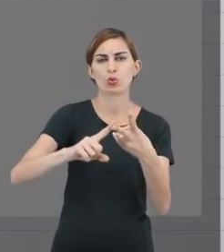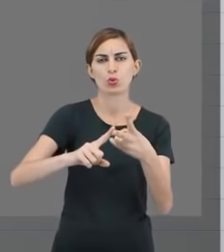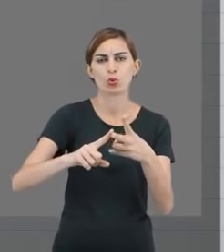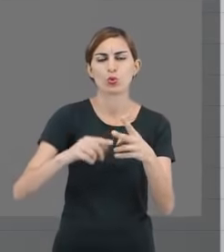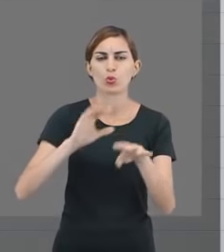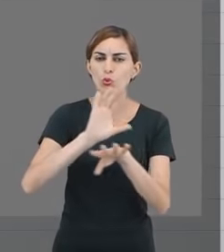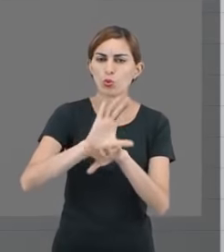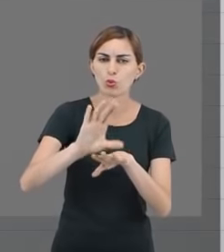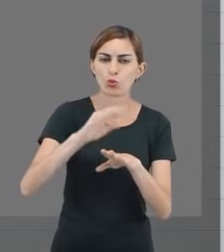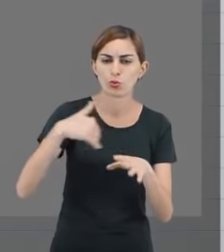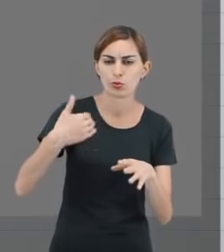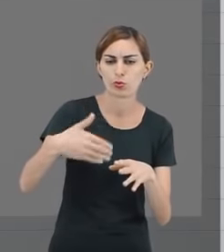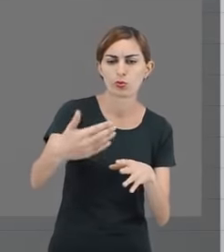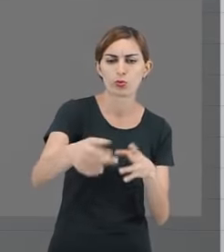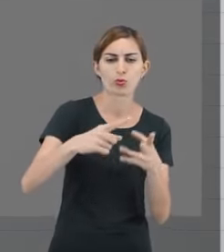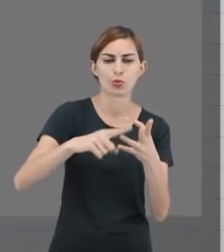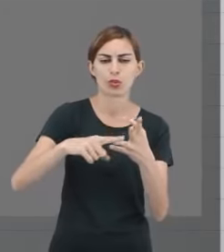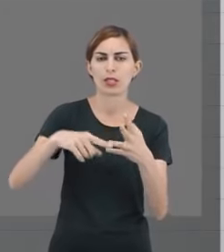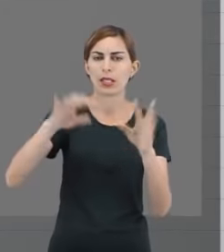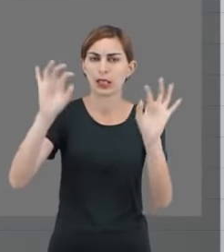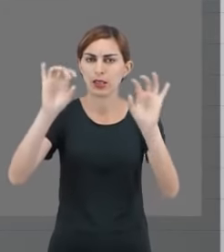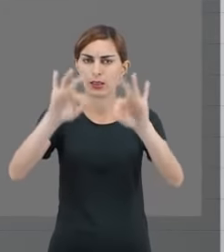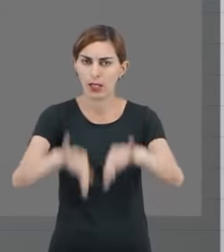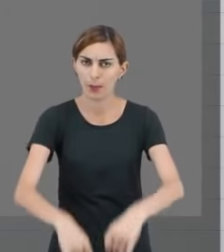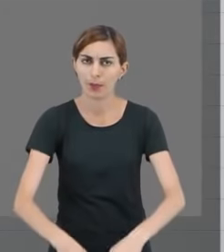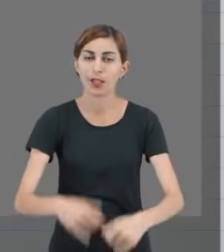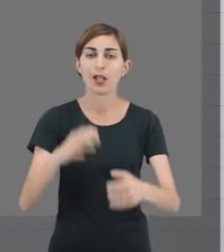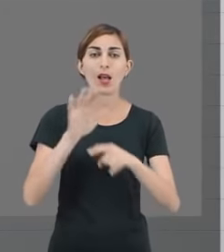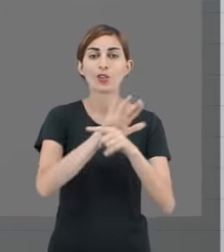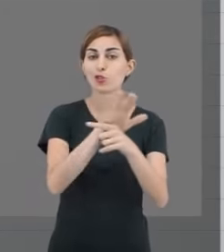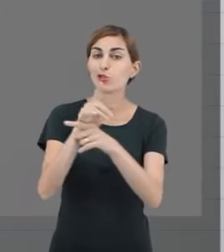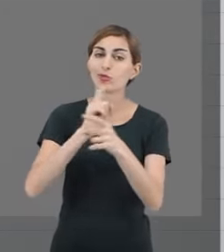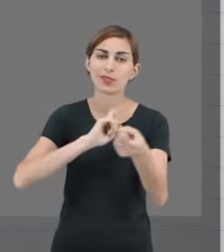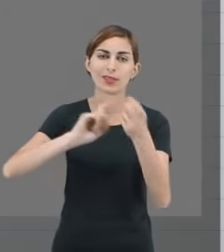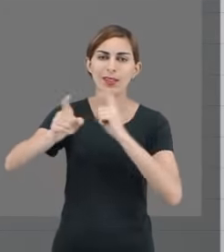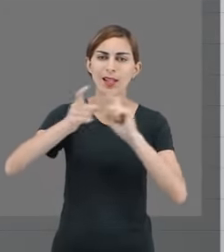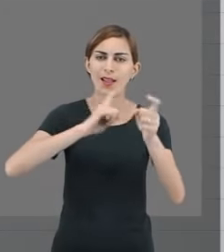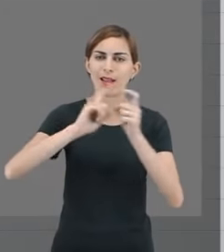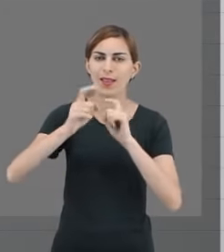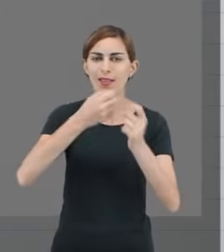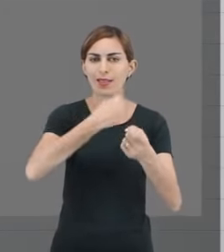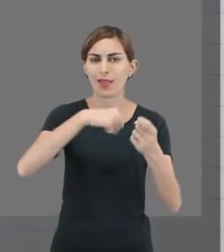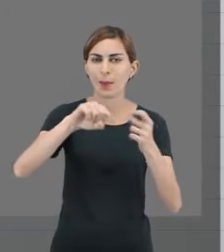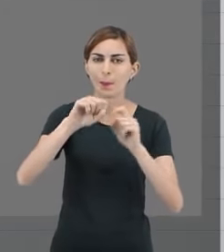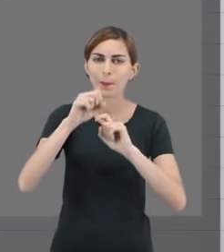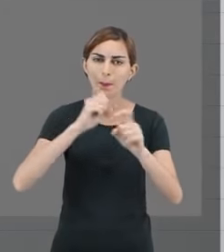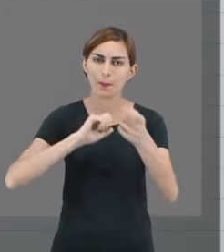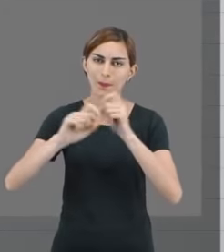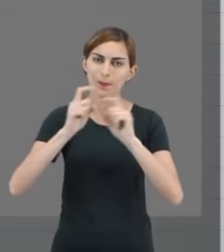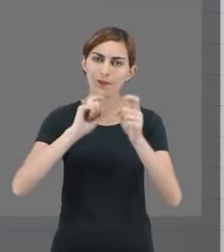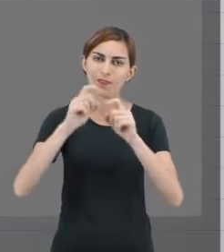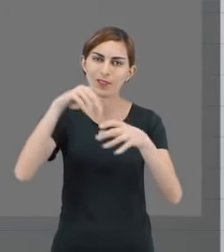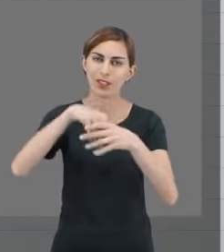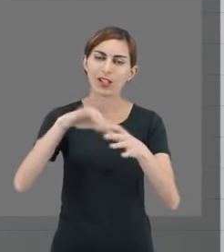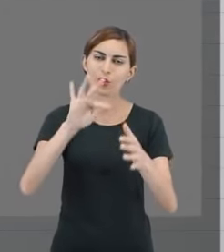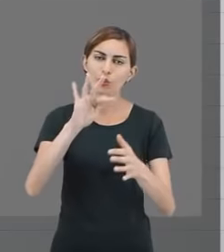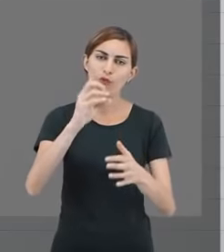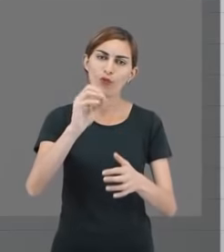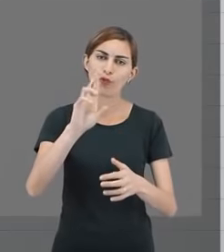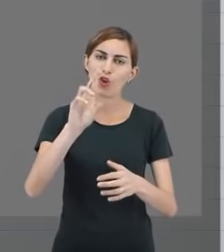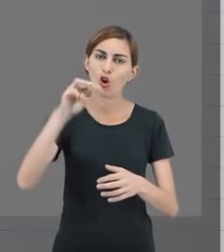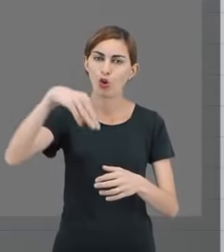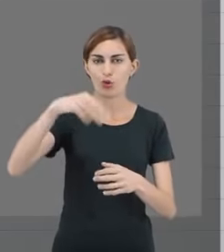muito boa para ajudar os debates que ocorrem nos fóruns, por exemplo. Você pode trocar